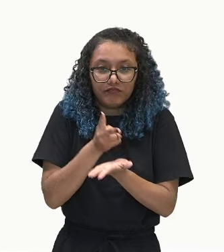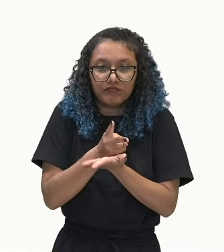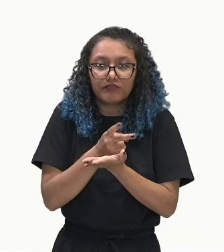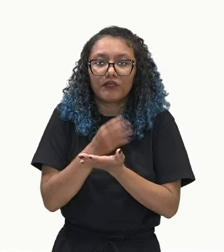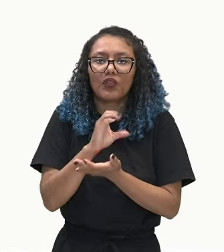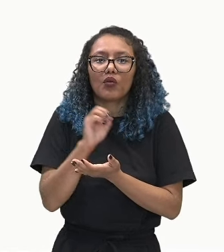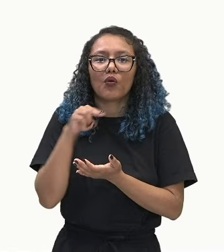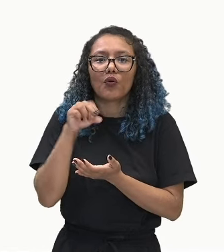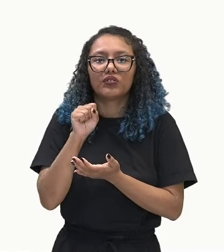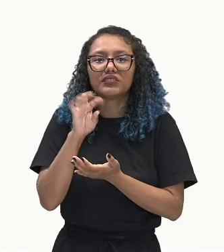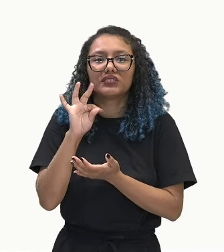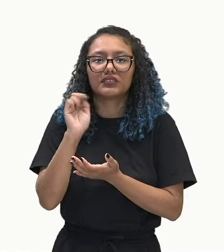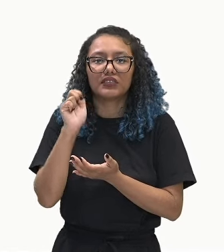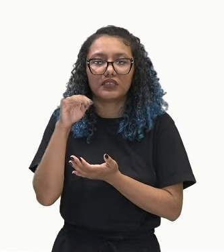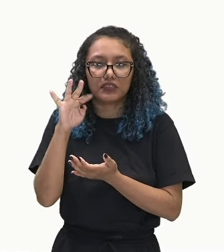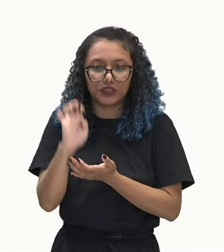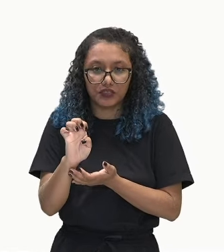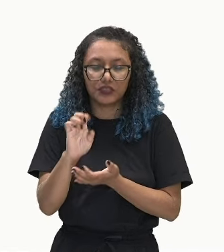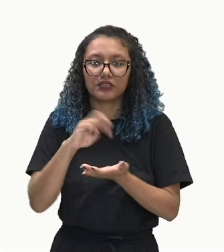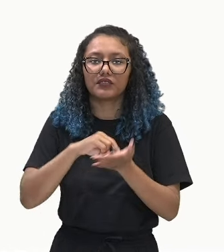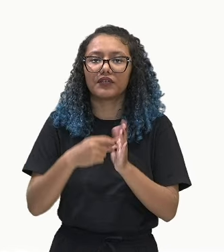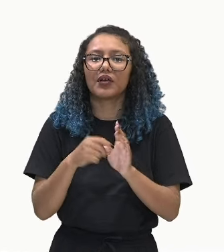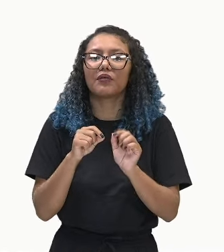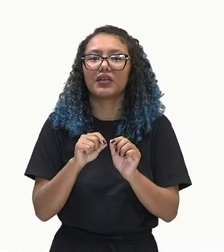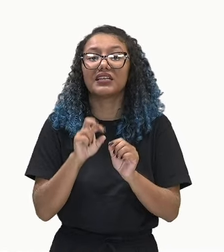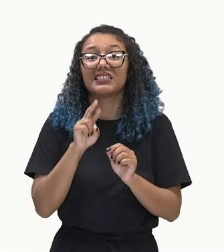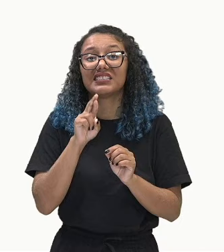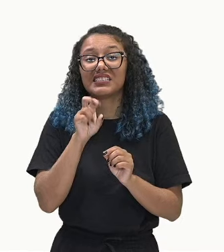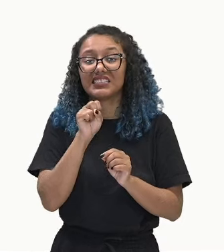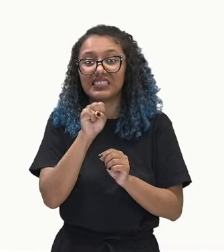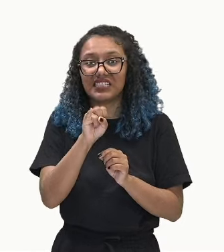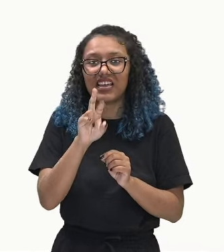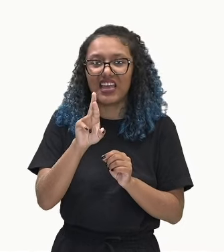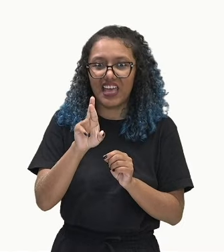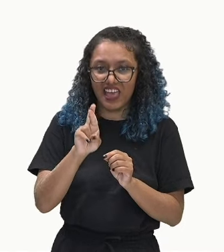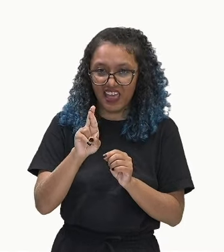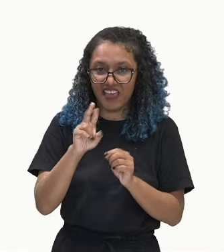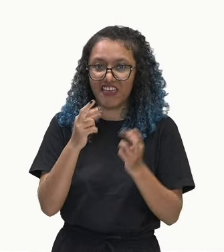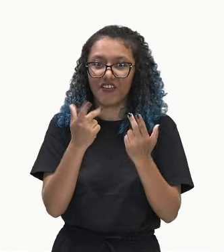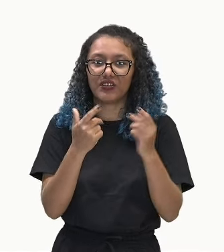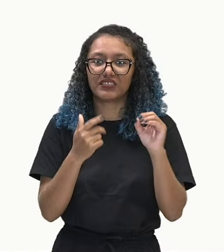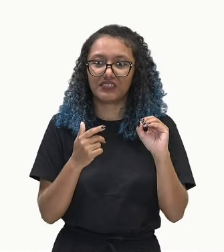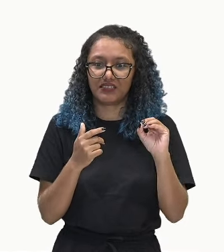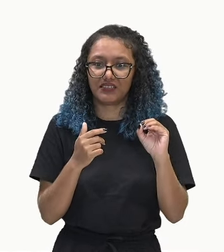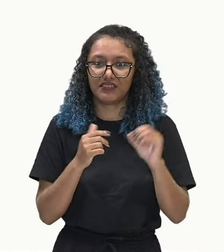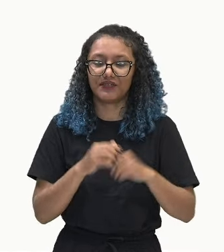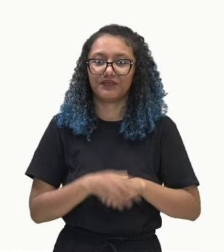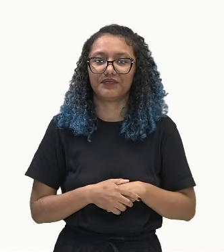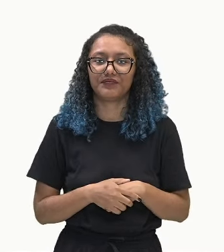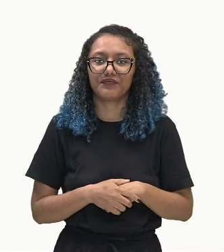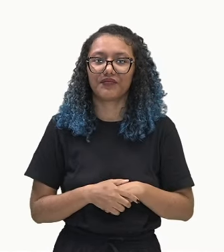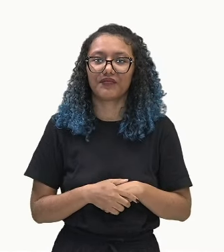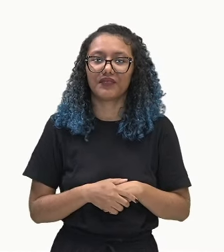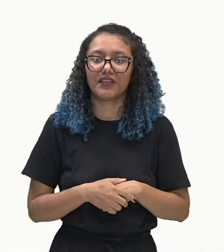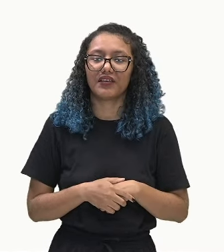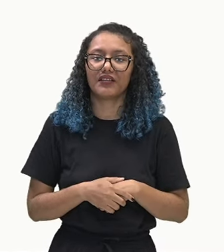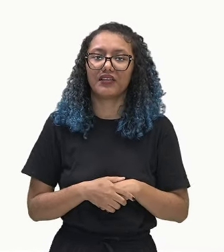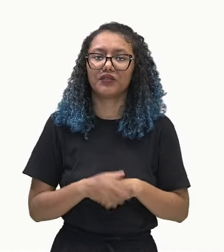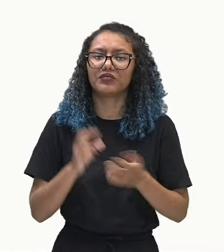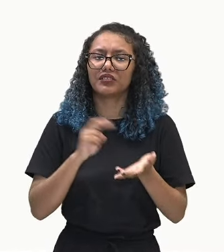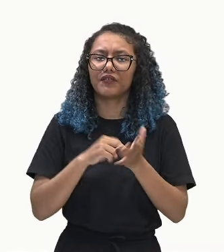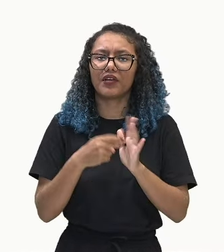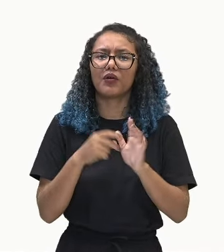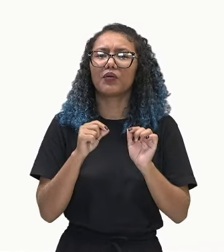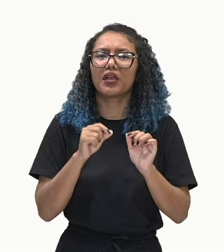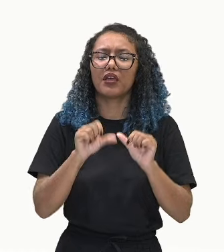constante? Quando a razão é igual a zero. E ser constante significa que os valores dela não se